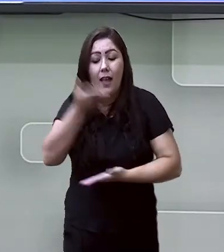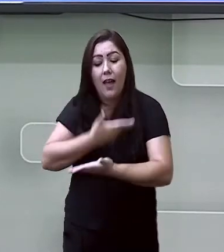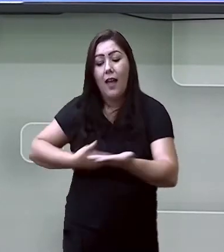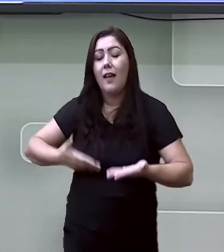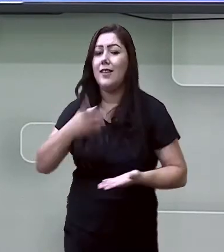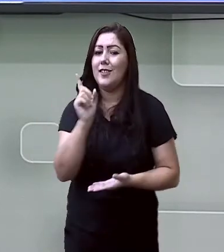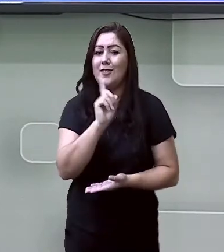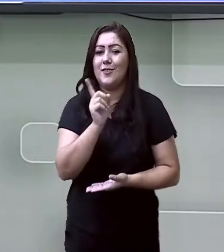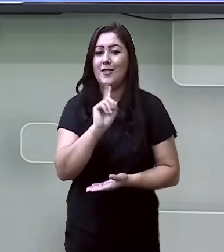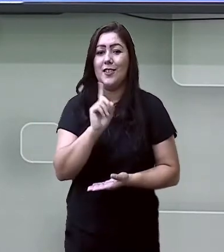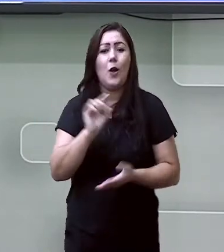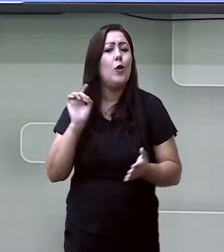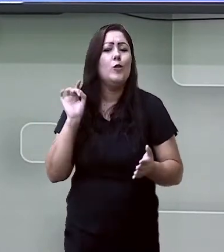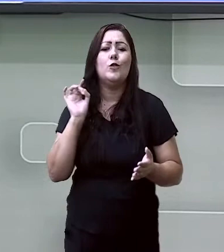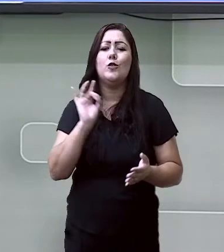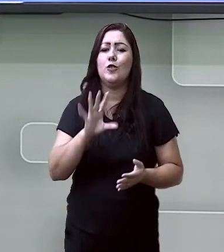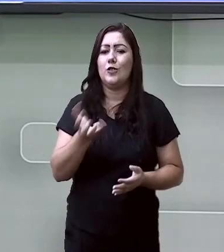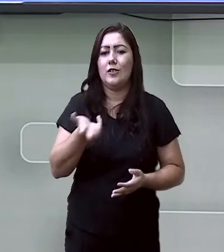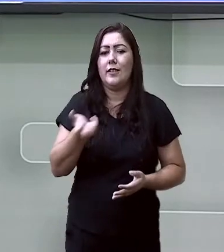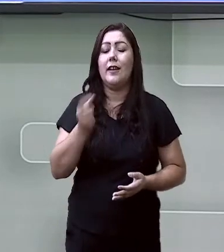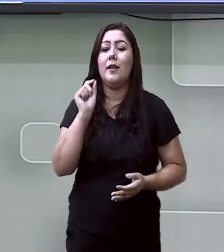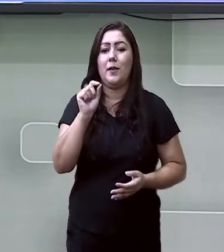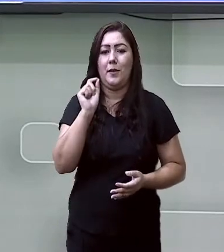para alcançar o objetivo dela.